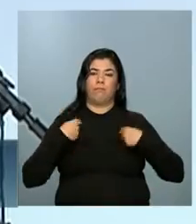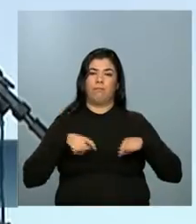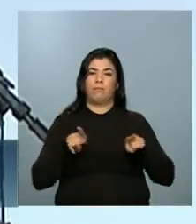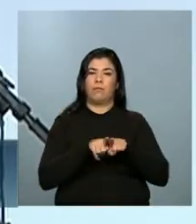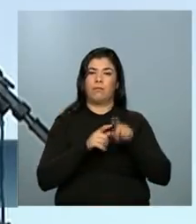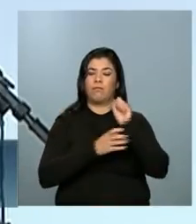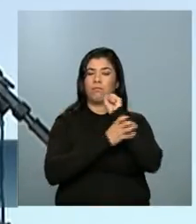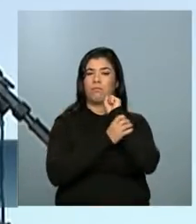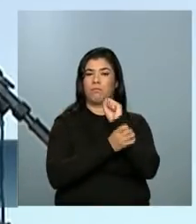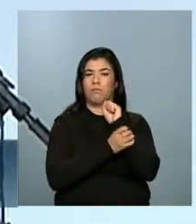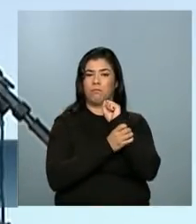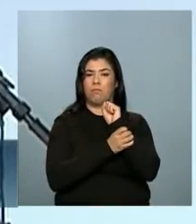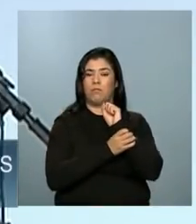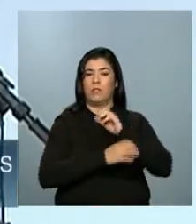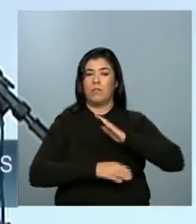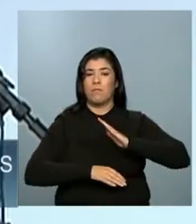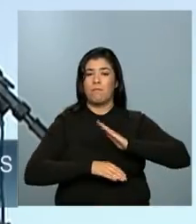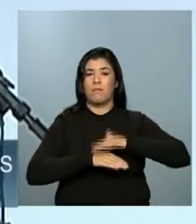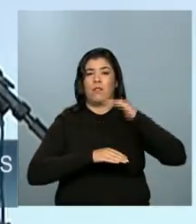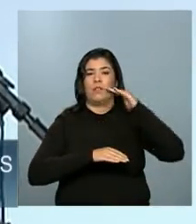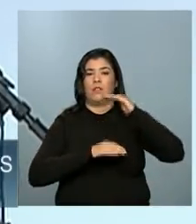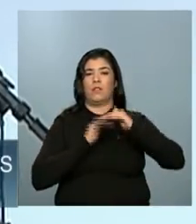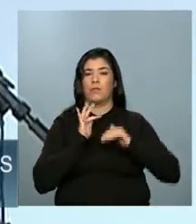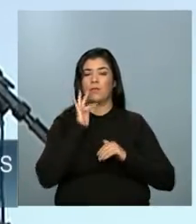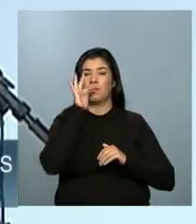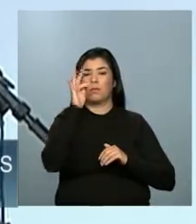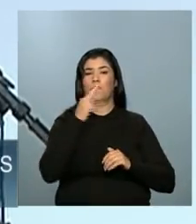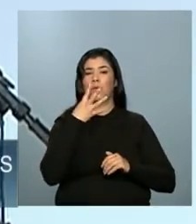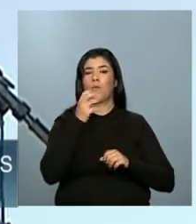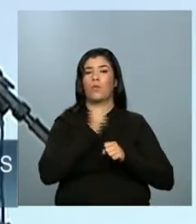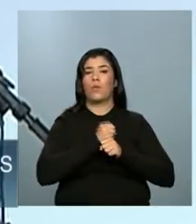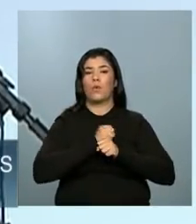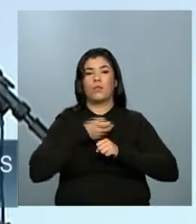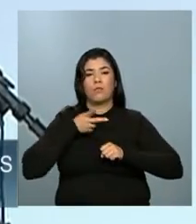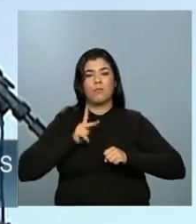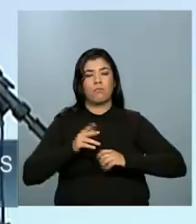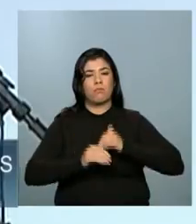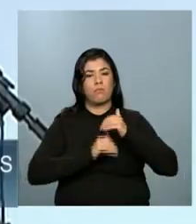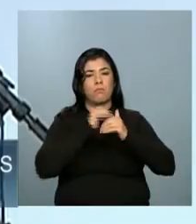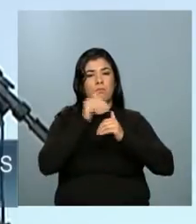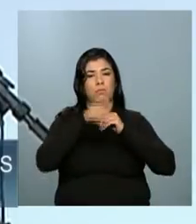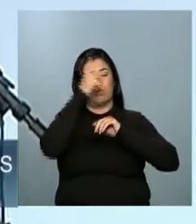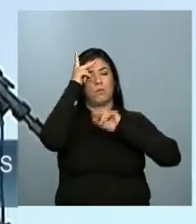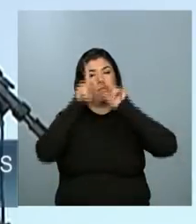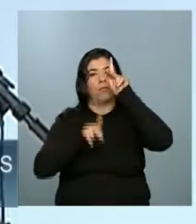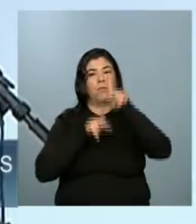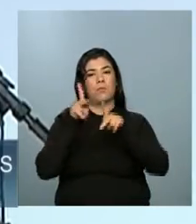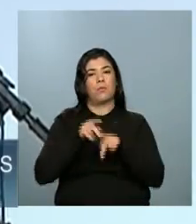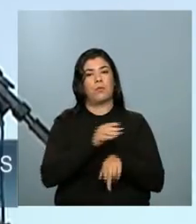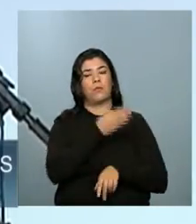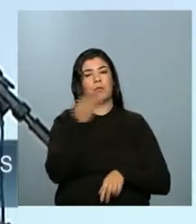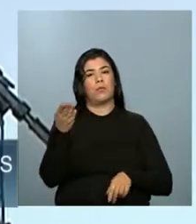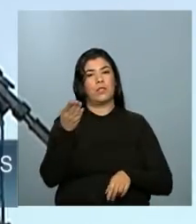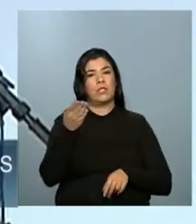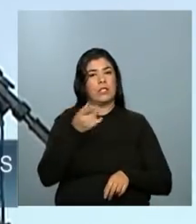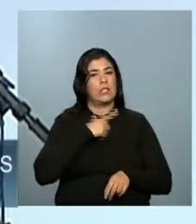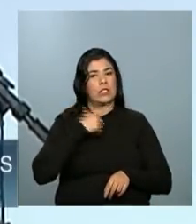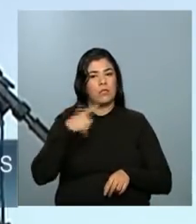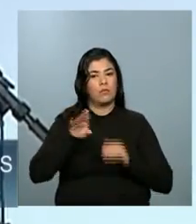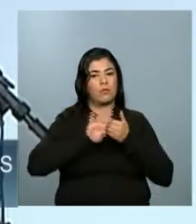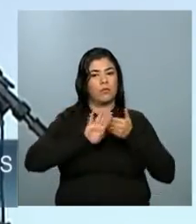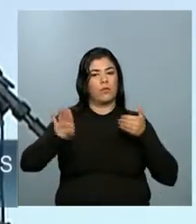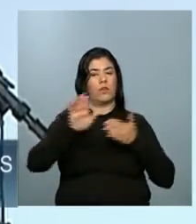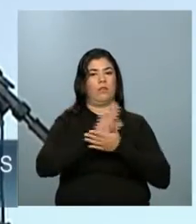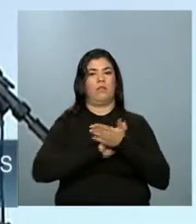garantir mais quatro anos de prosperidade para o nosso povo, para a nossa gente. Sem abrir mão